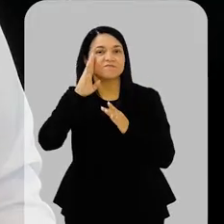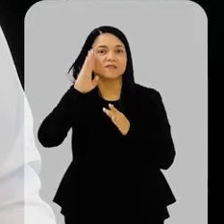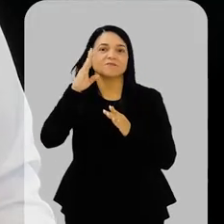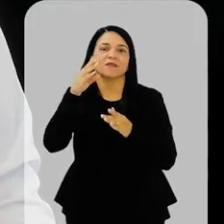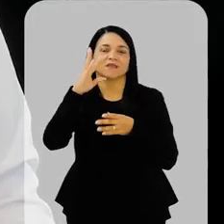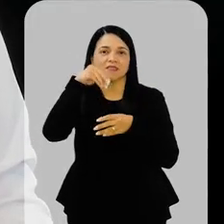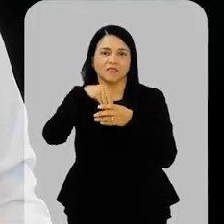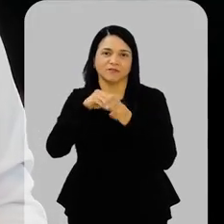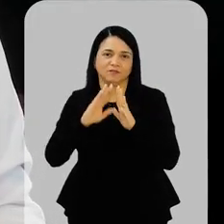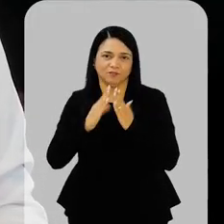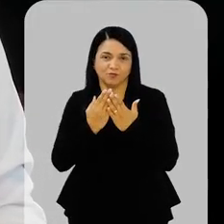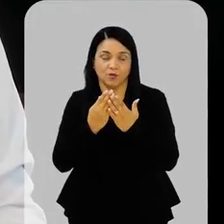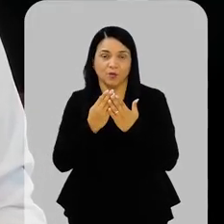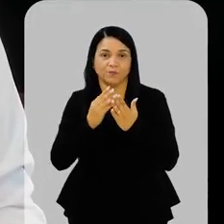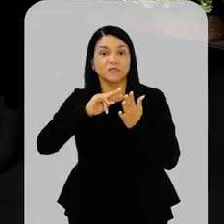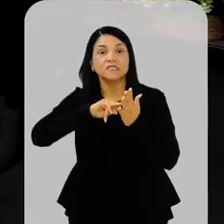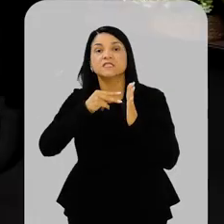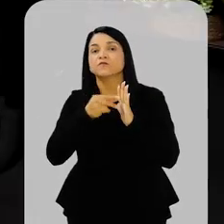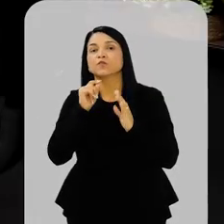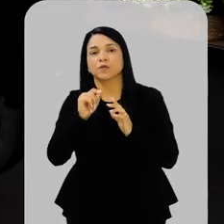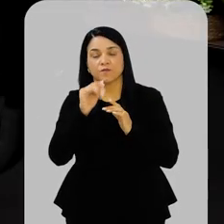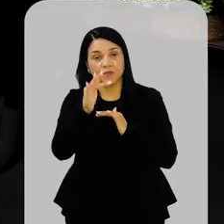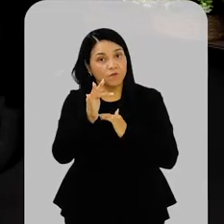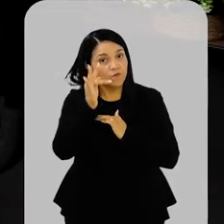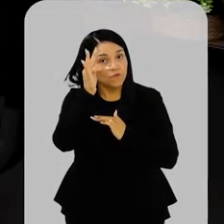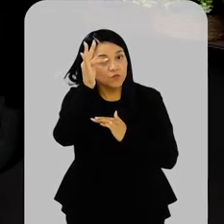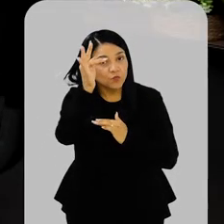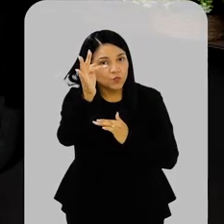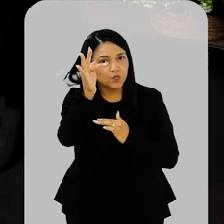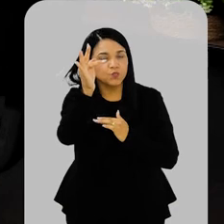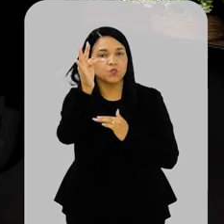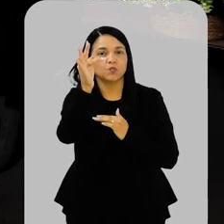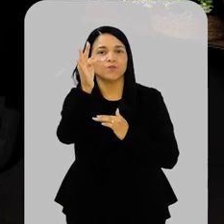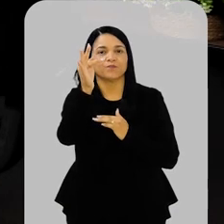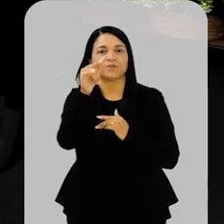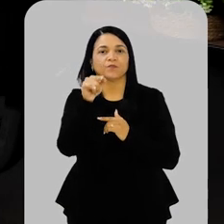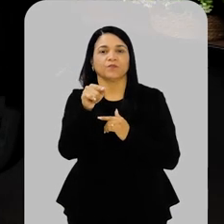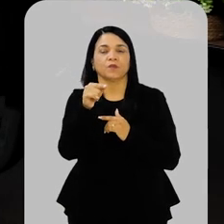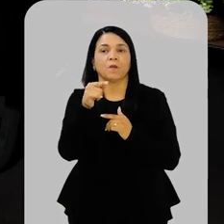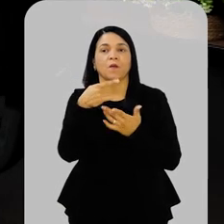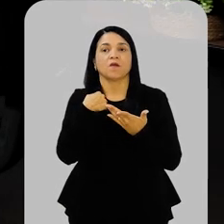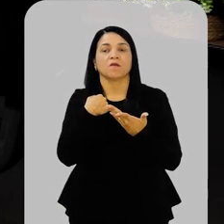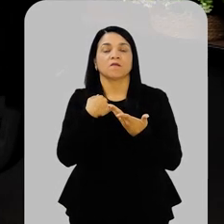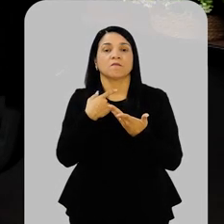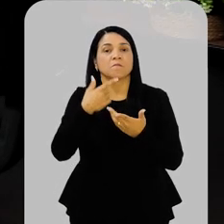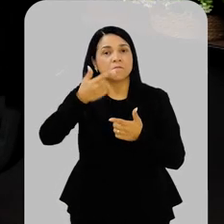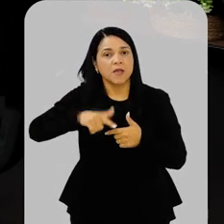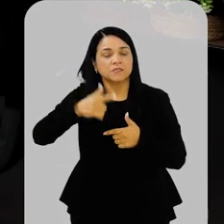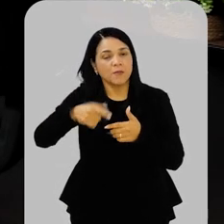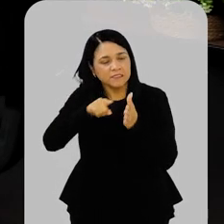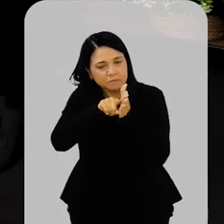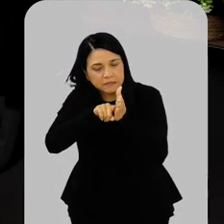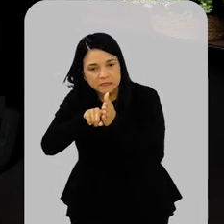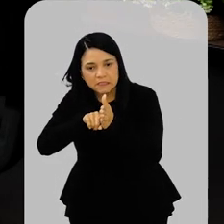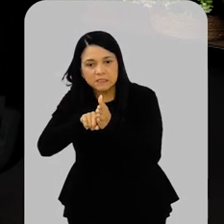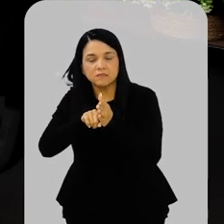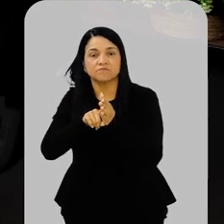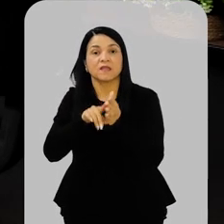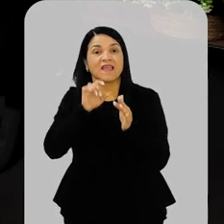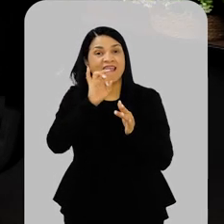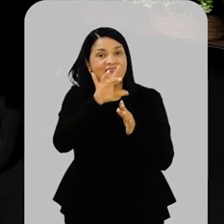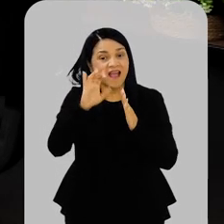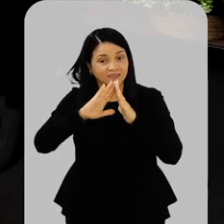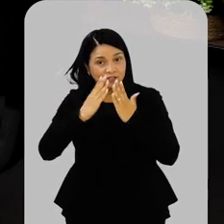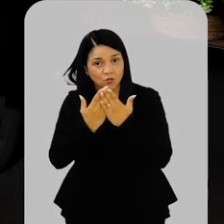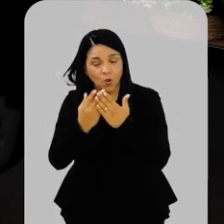essenciais, o isso quer dizer? no futuro, quando mais pesquisas forem feitas, a gente provavelmente vai ter em cada escola uma sala de